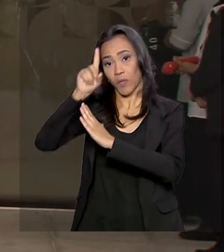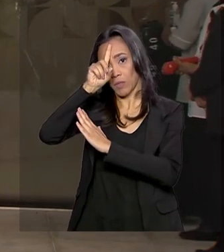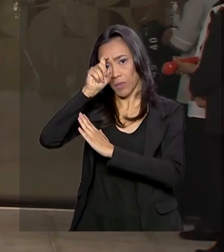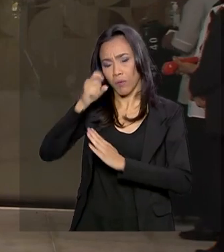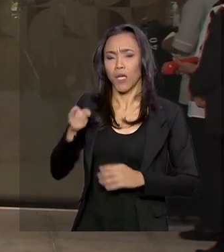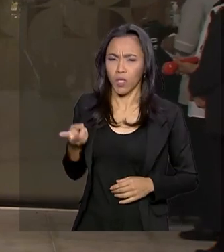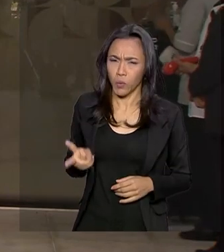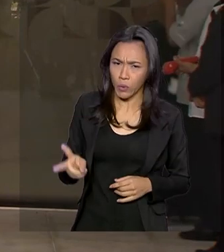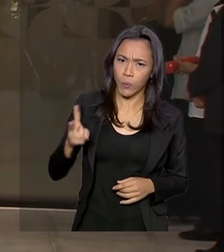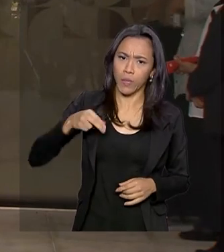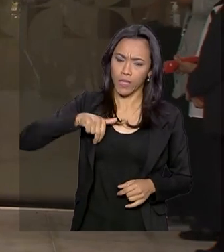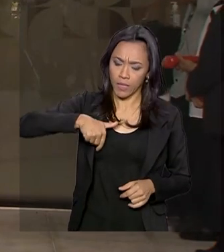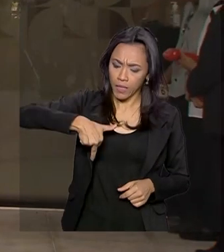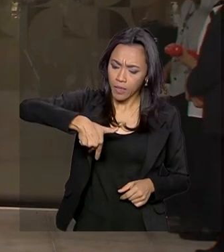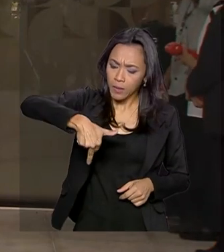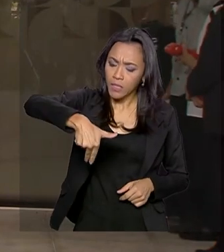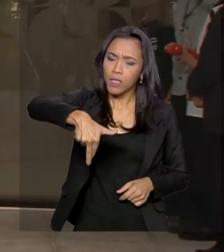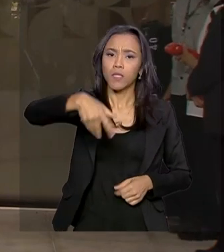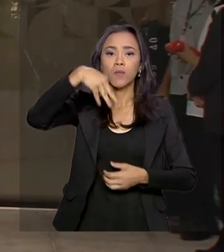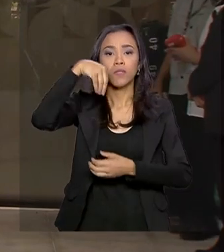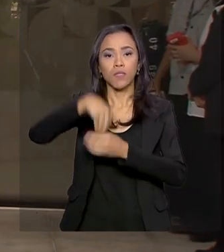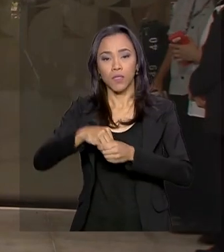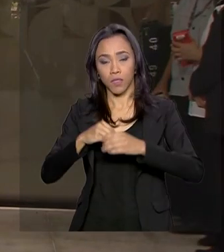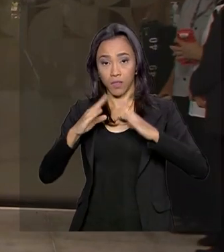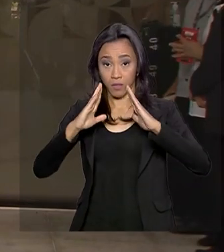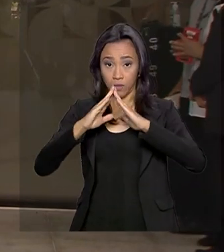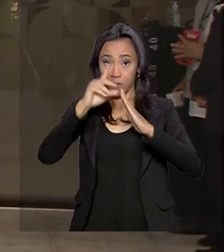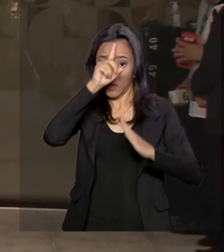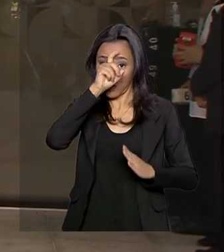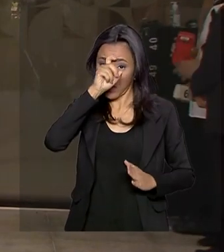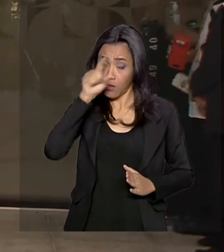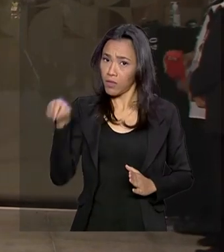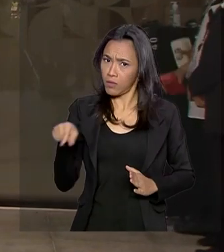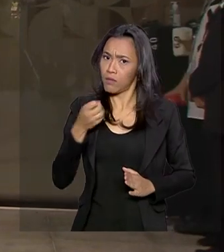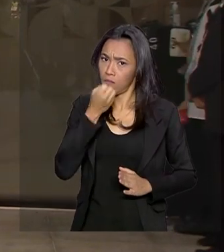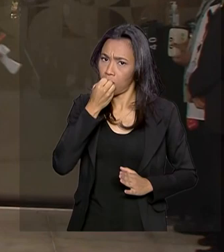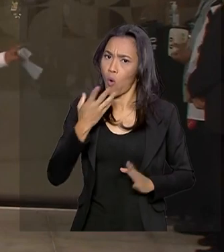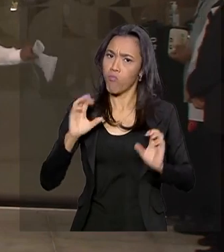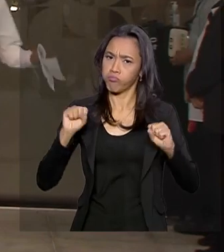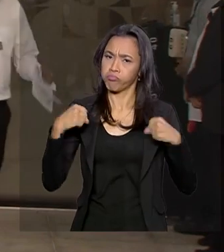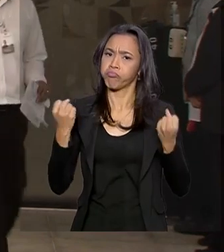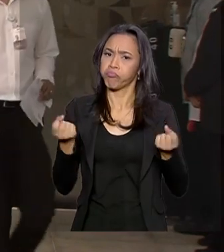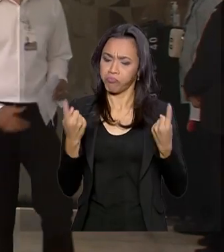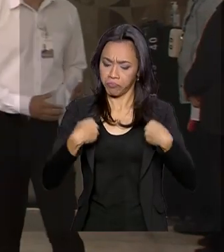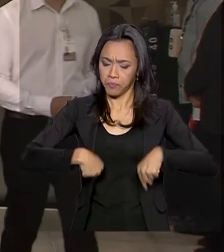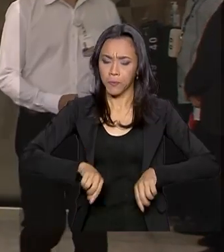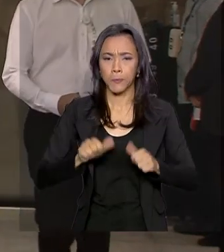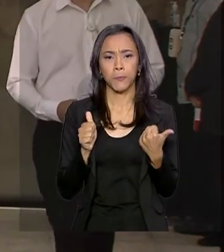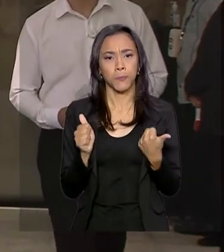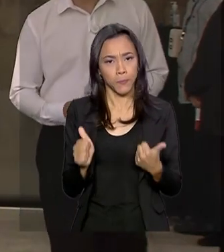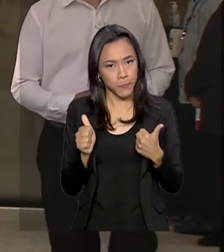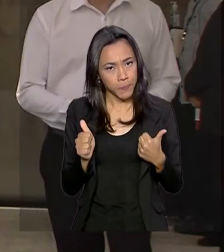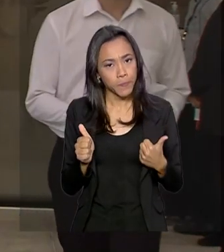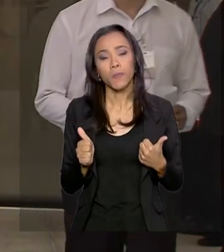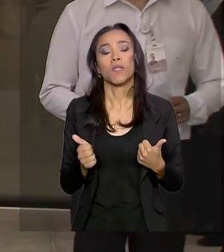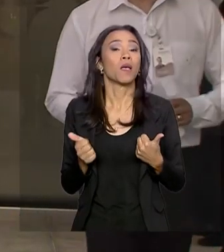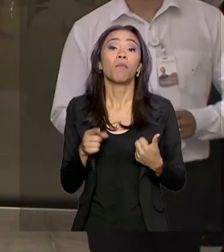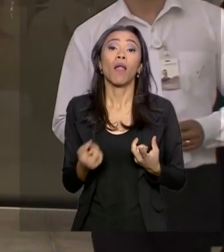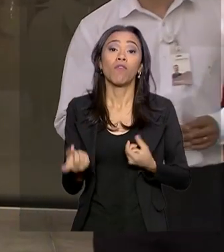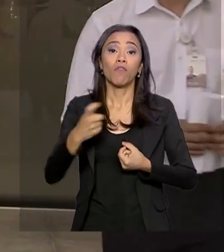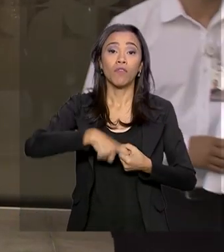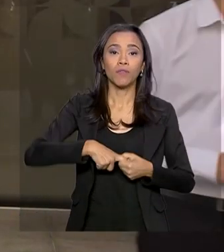fazendo caminhadas pelos corredores do hospital, o que é considerado um exercício fundamental para a retomada das atividades